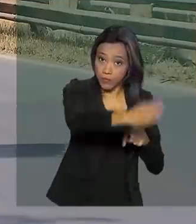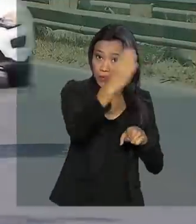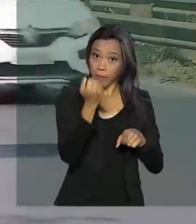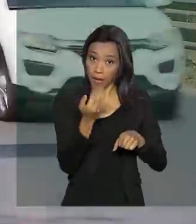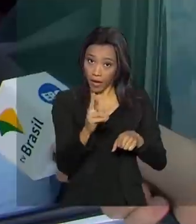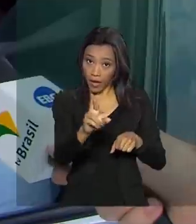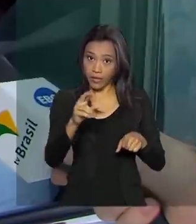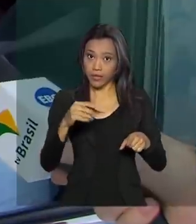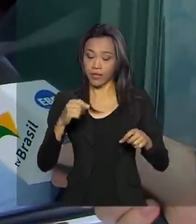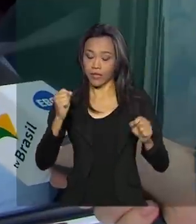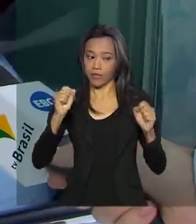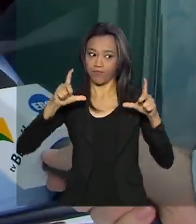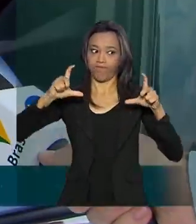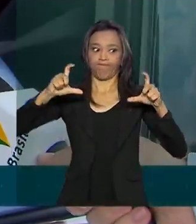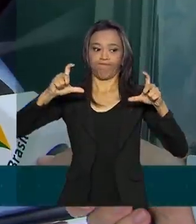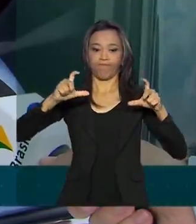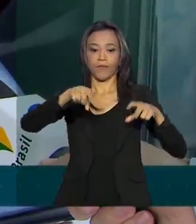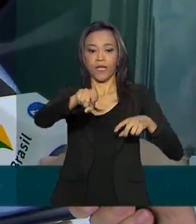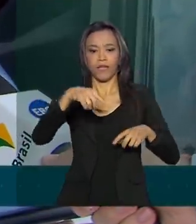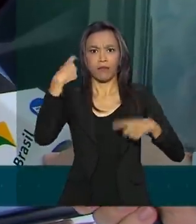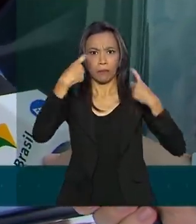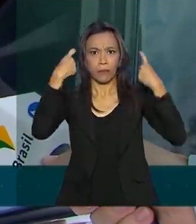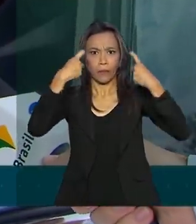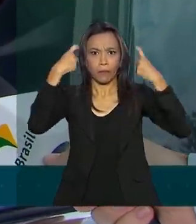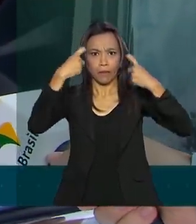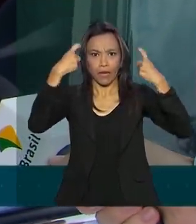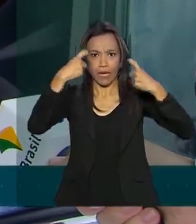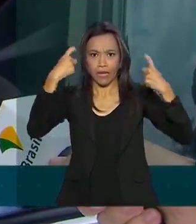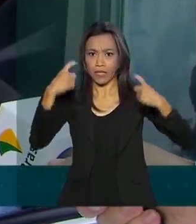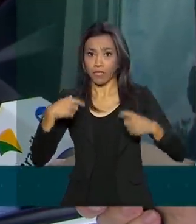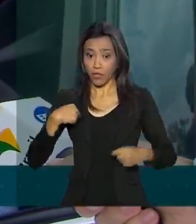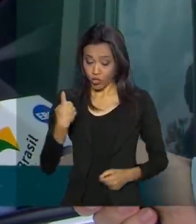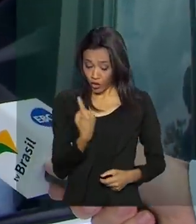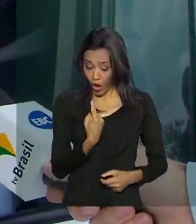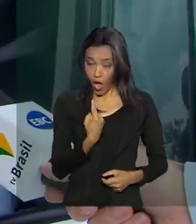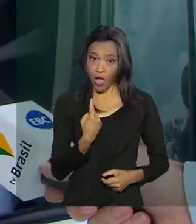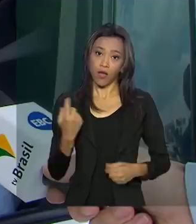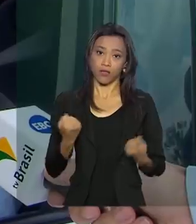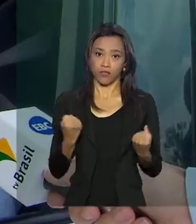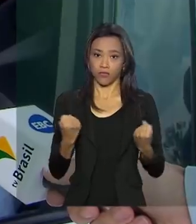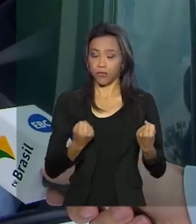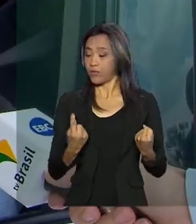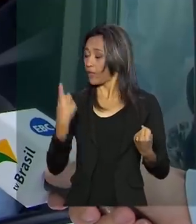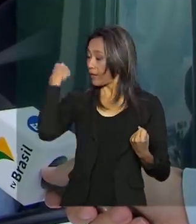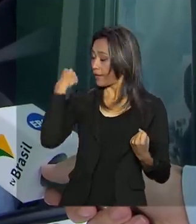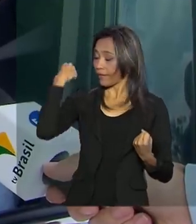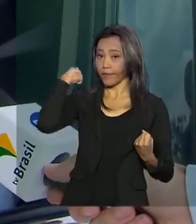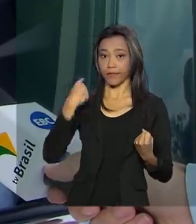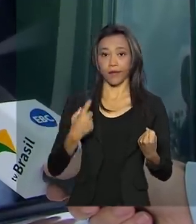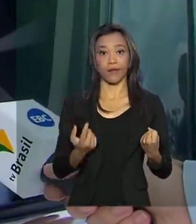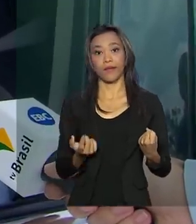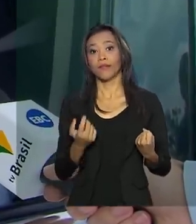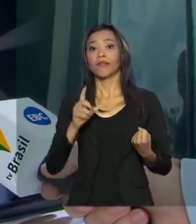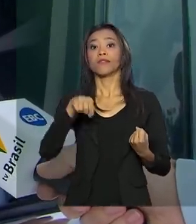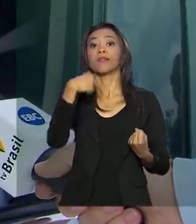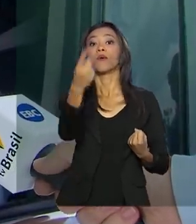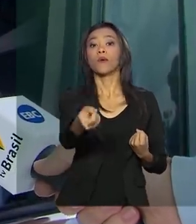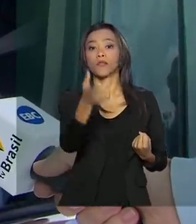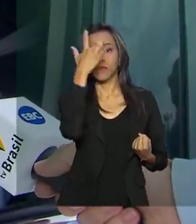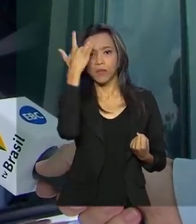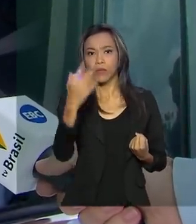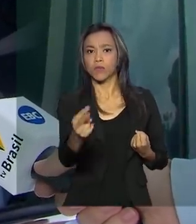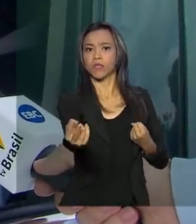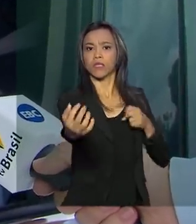redobrada. Na estrada eu fico mais preocupado assim porque a gente não tem que dirigir só pela gente, Também tem os outros que vêm no caminho contrário, né?